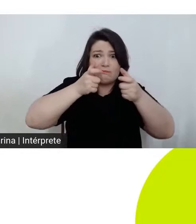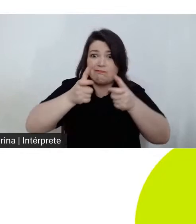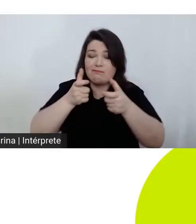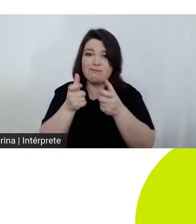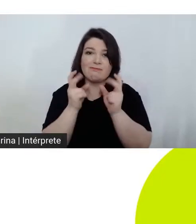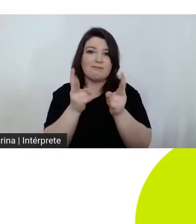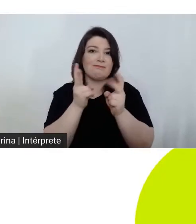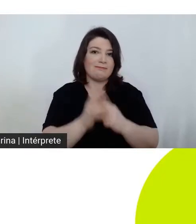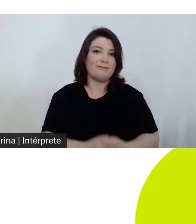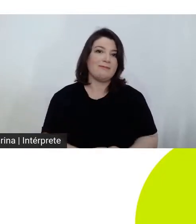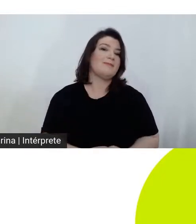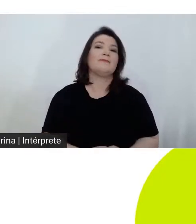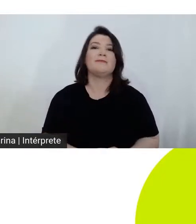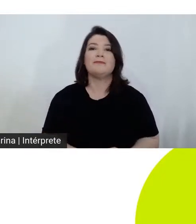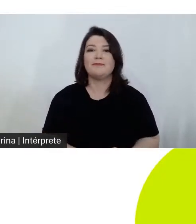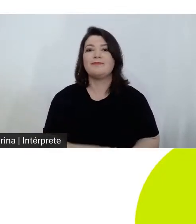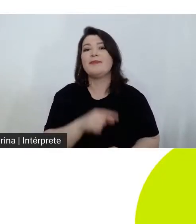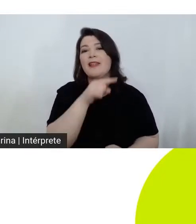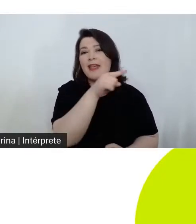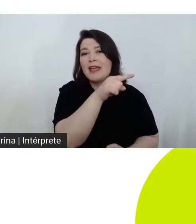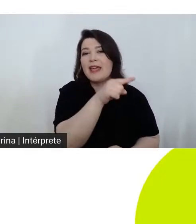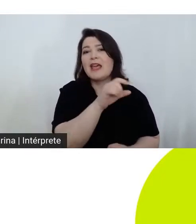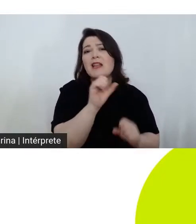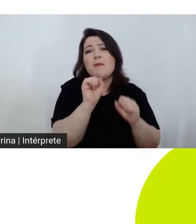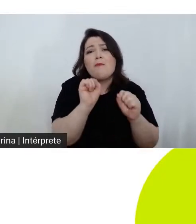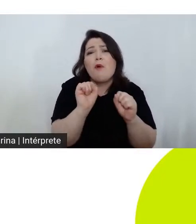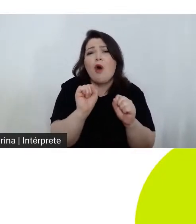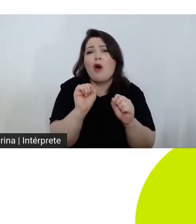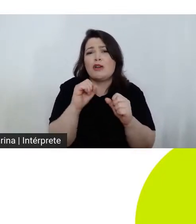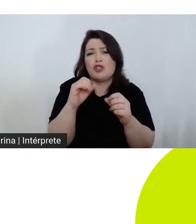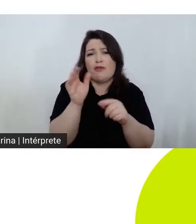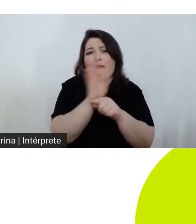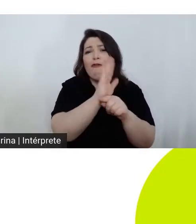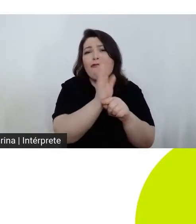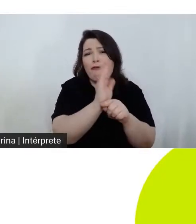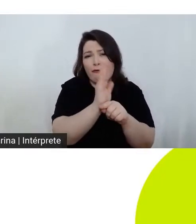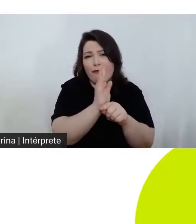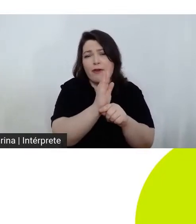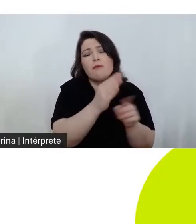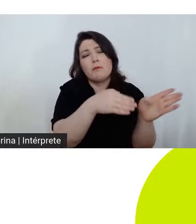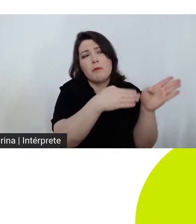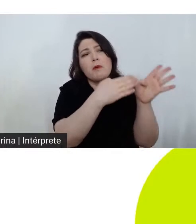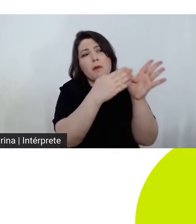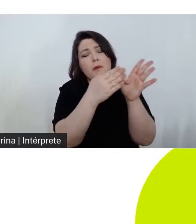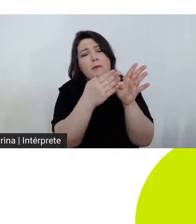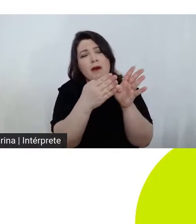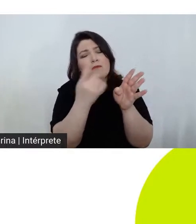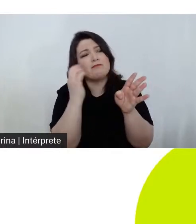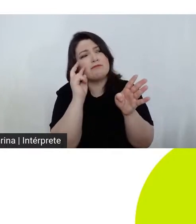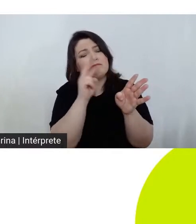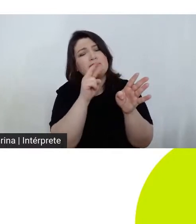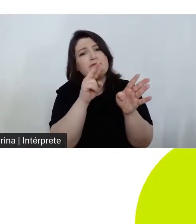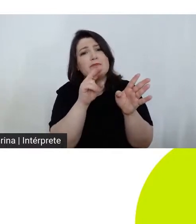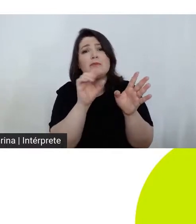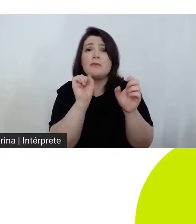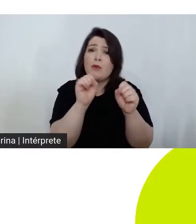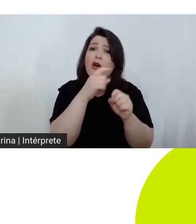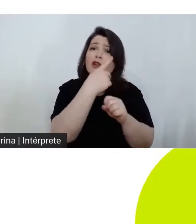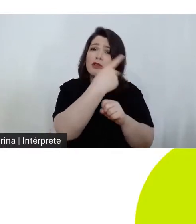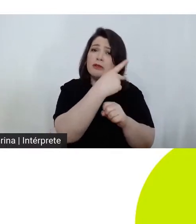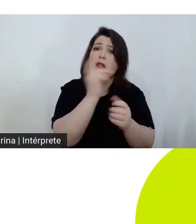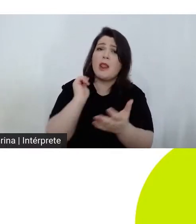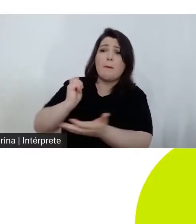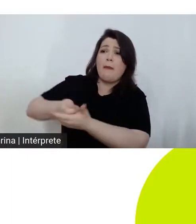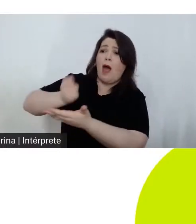perfeitamente saldar as suas contas e recomeçar de novo o grande problema é que enfim